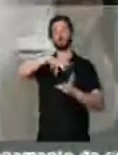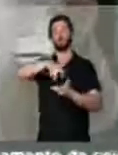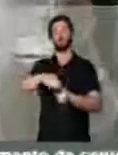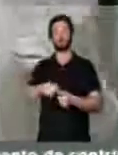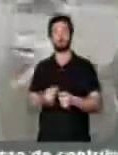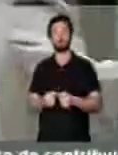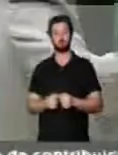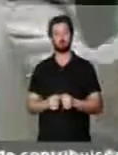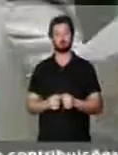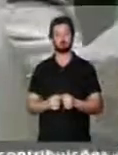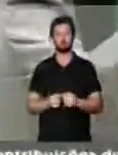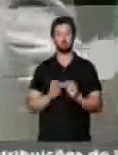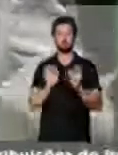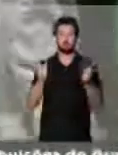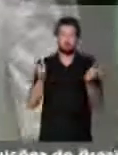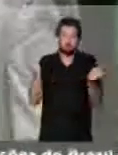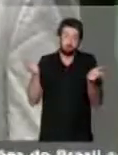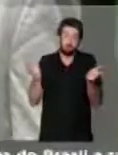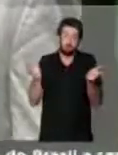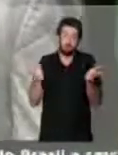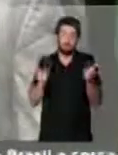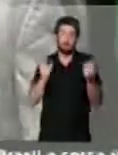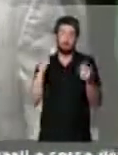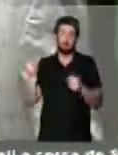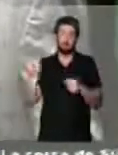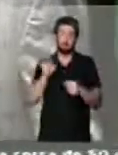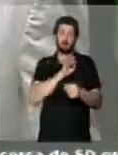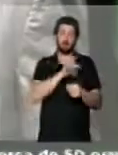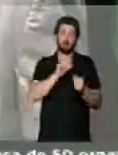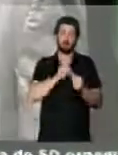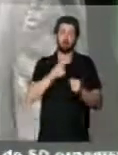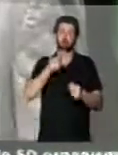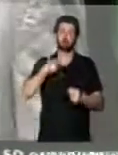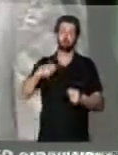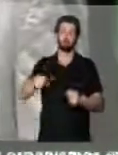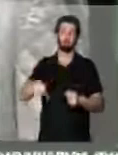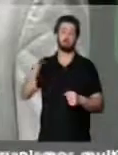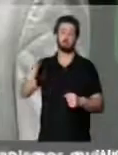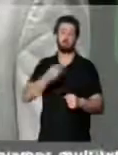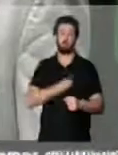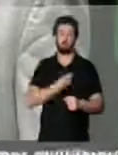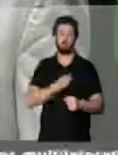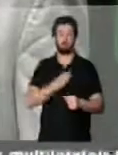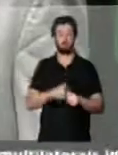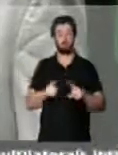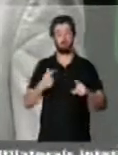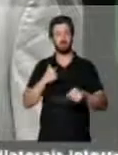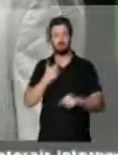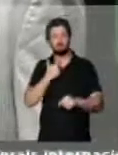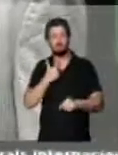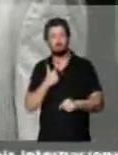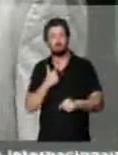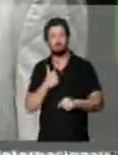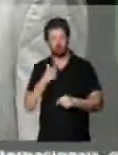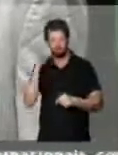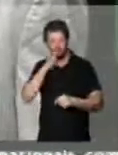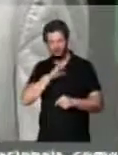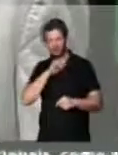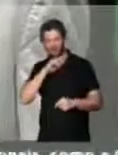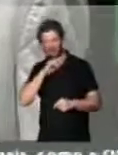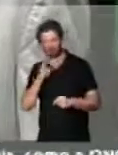Infelizmente, cada um toma seu rumo e faz o que quer. Mas não desejo nenhum mal,